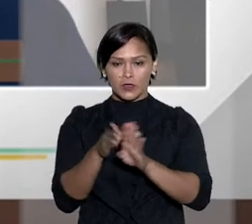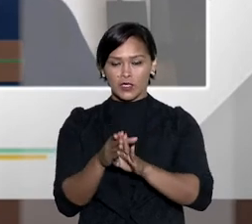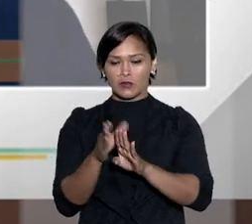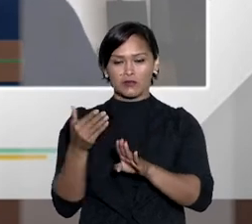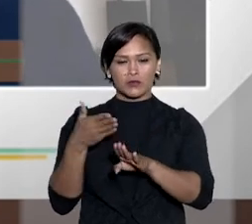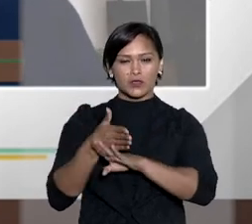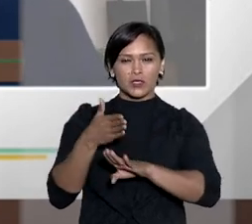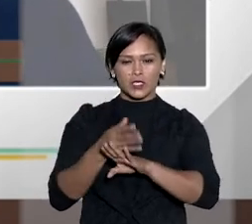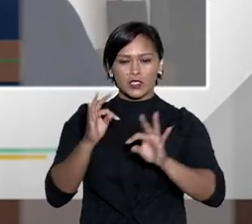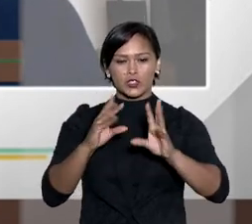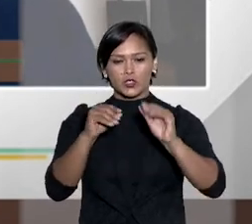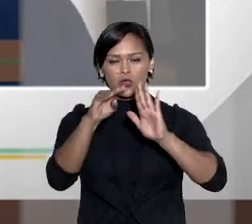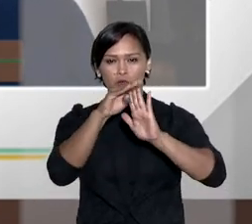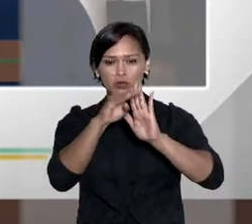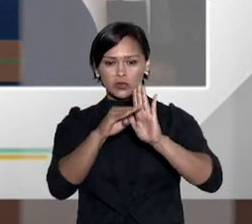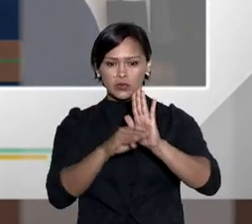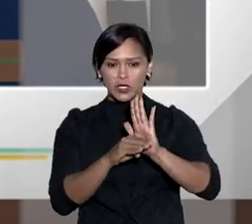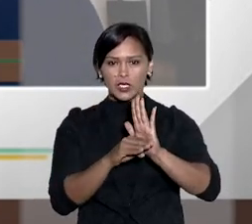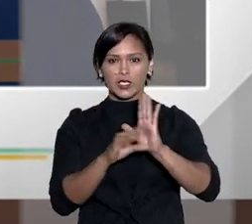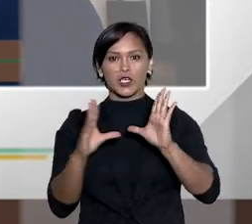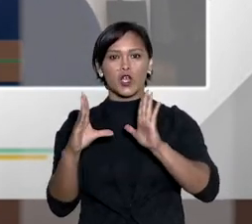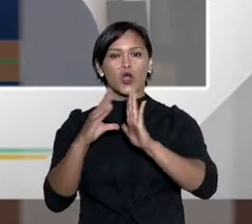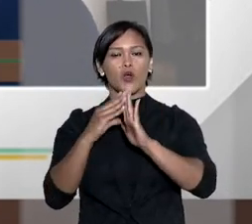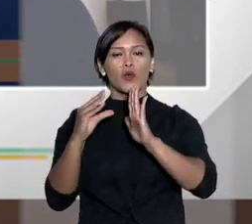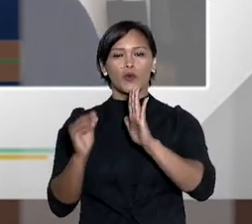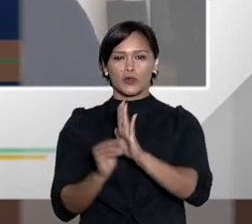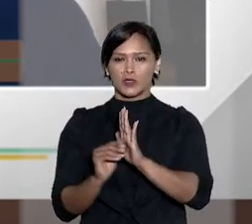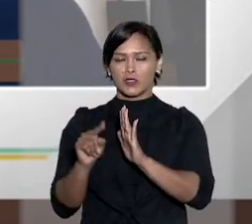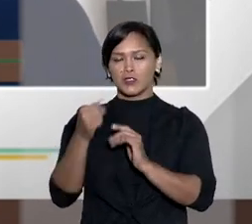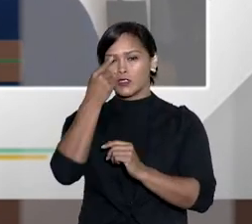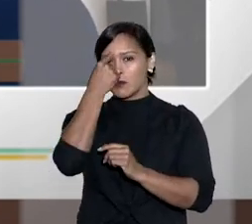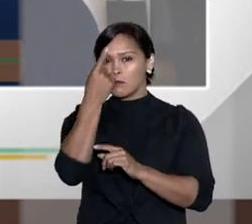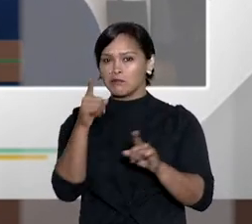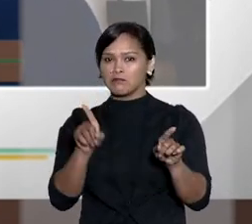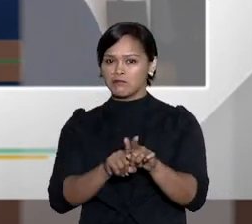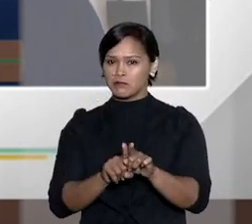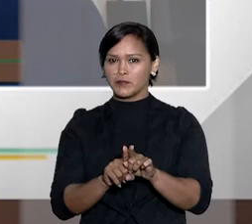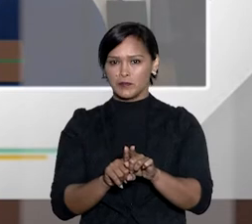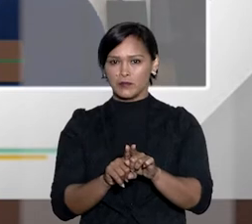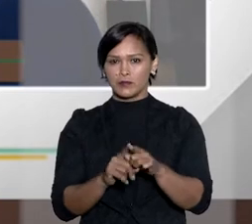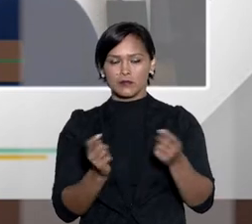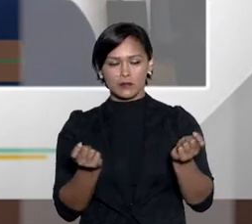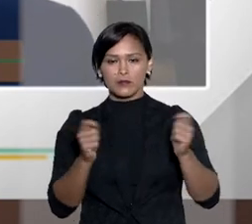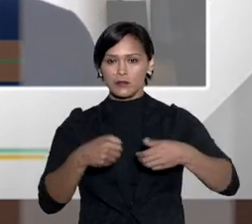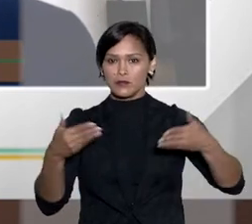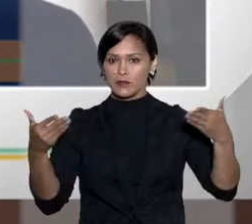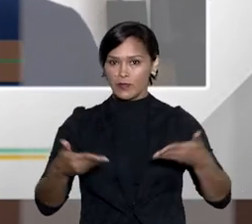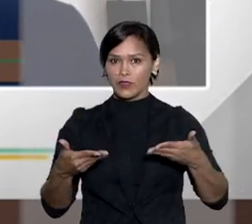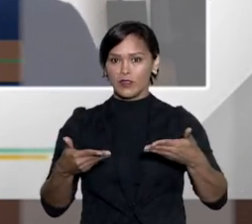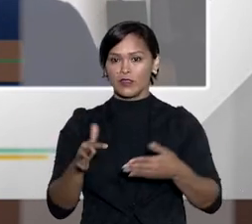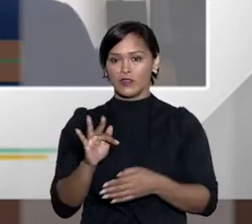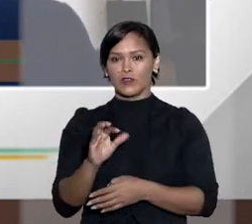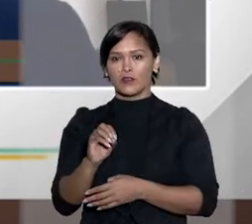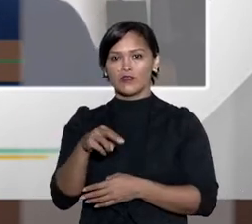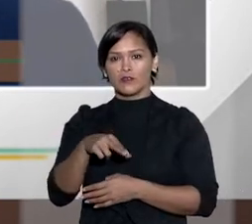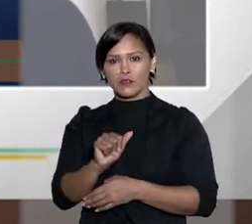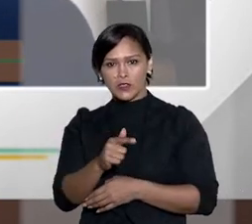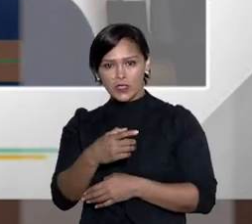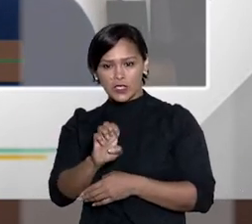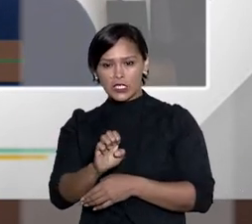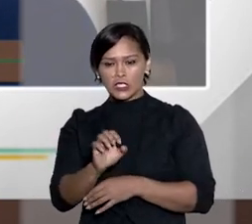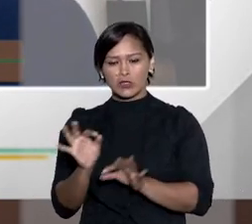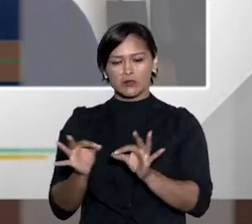conceito, eu penso também que seja o momento do Fonage se alinhar com os